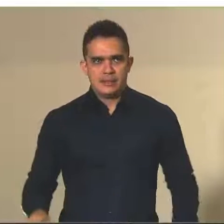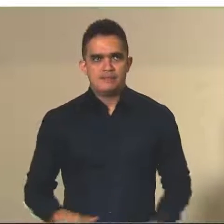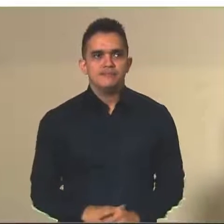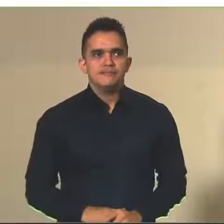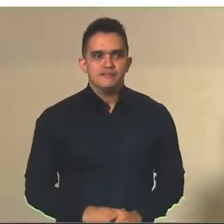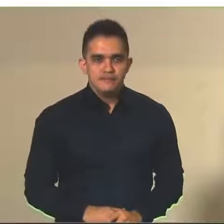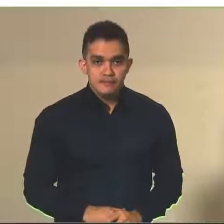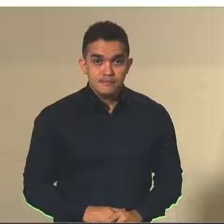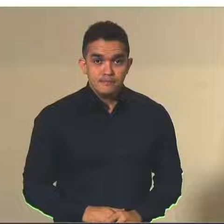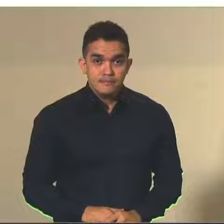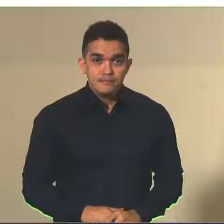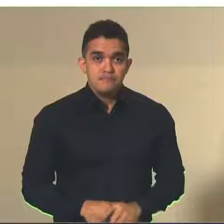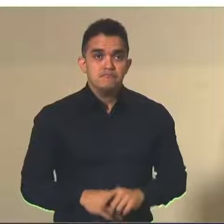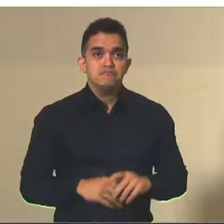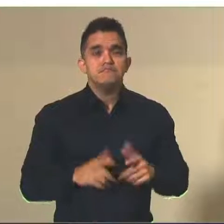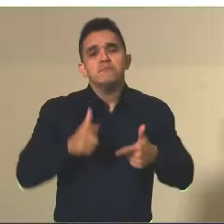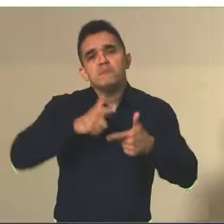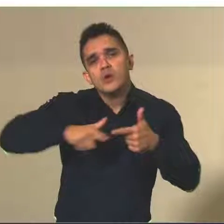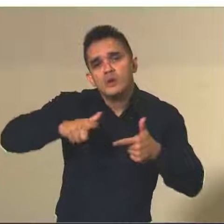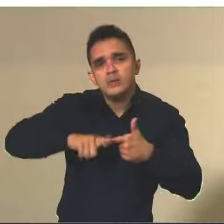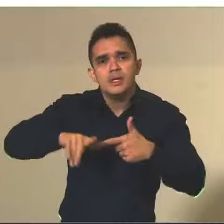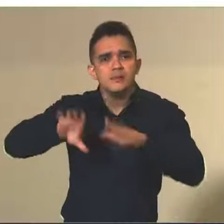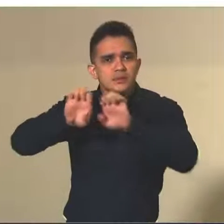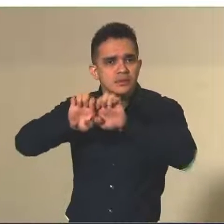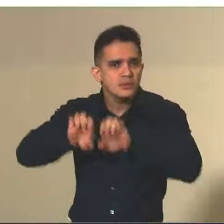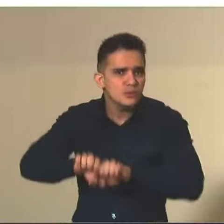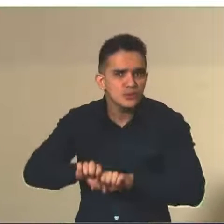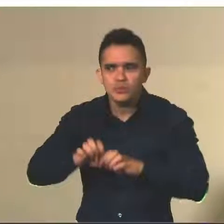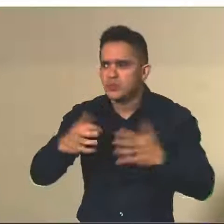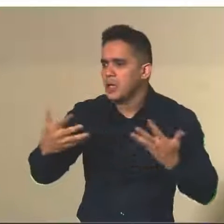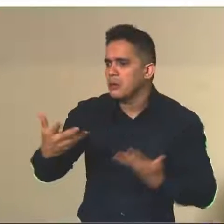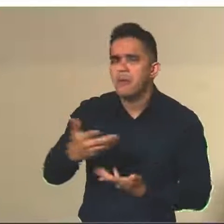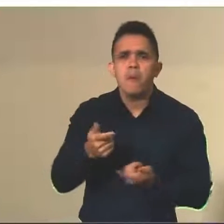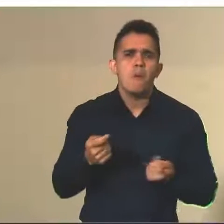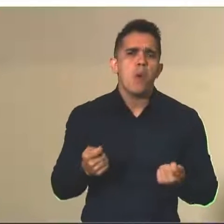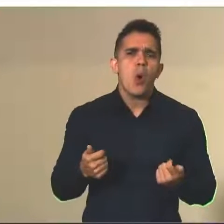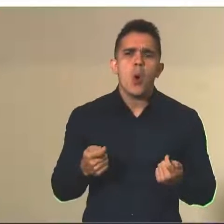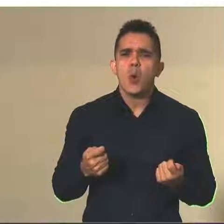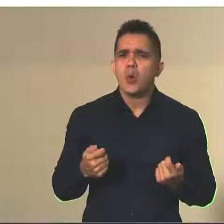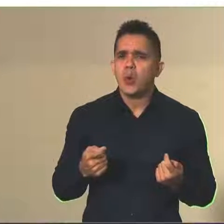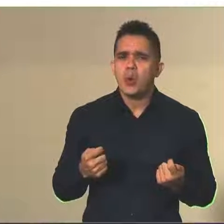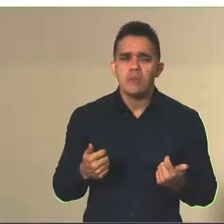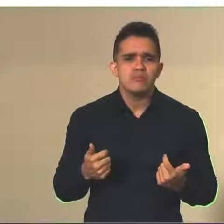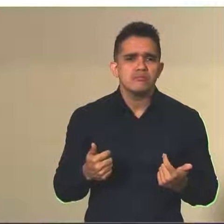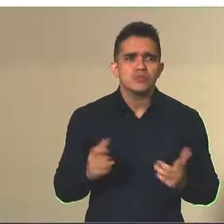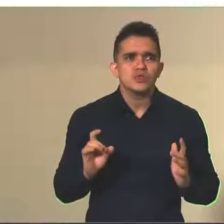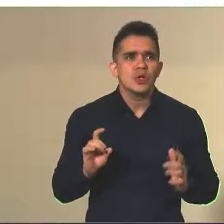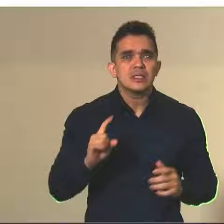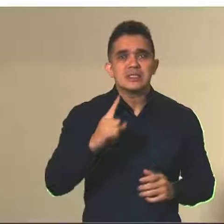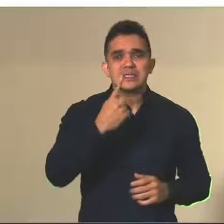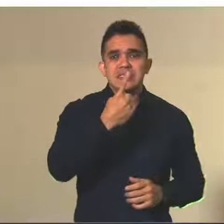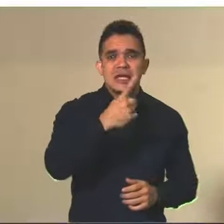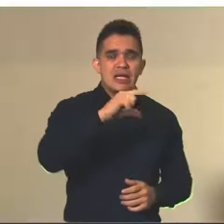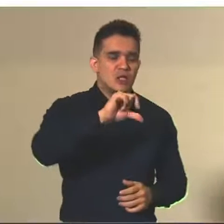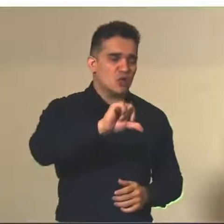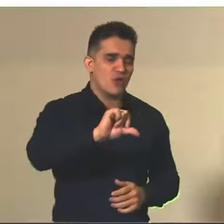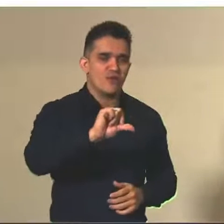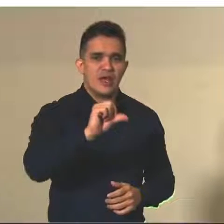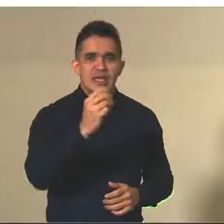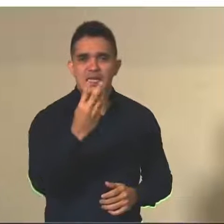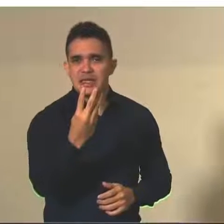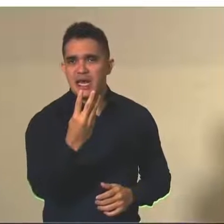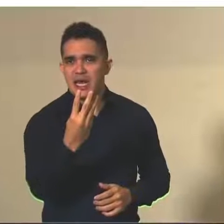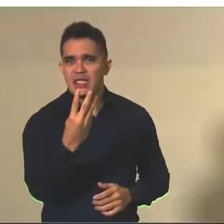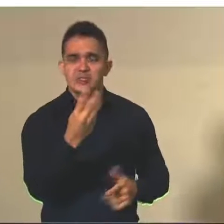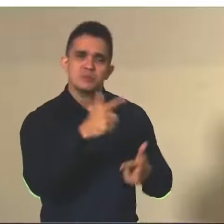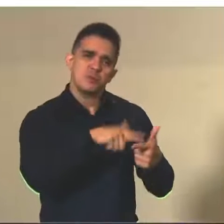problemas logísticos foram muito poucos, se a gente considerar a magnitude de aplicação desse exame, né, foram 193, 162 no impresso,